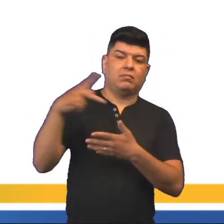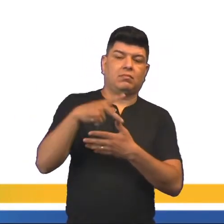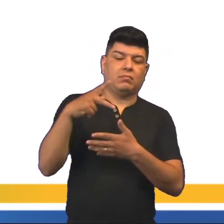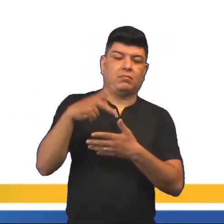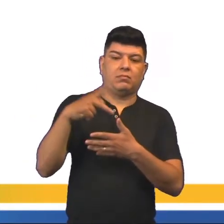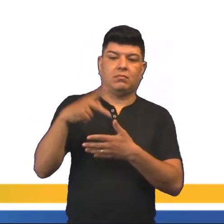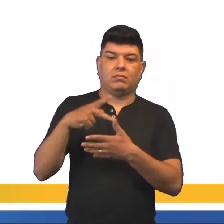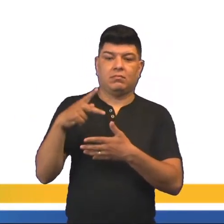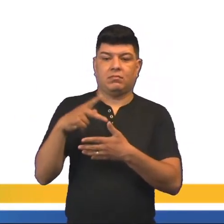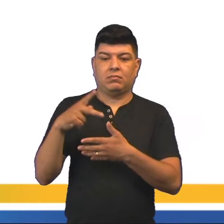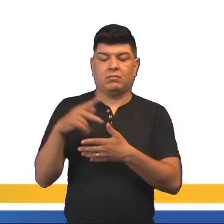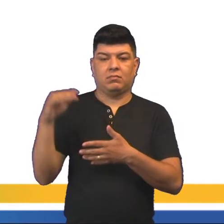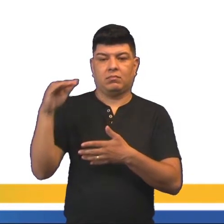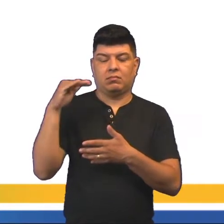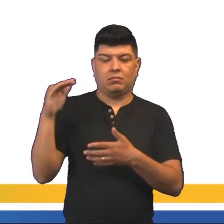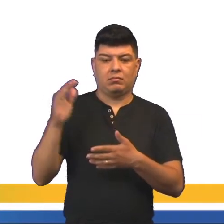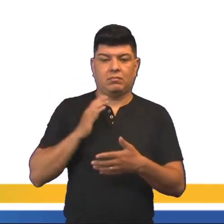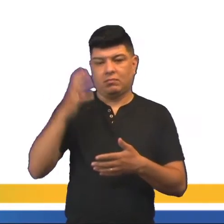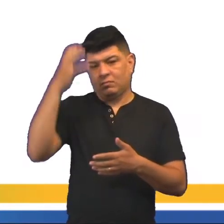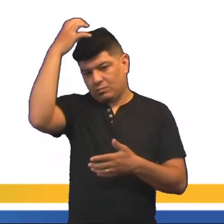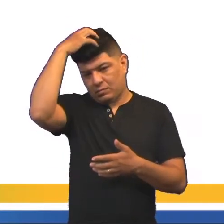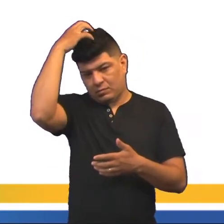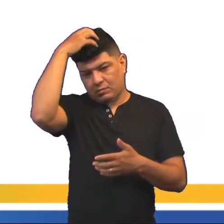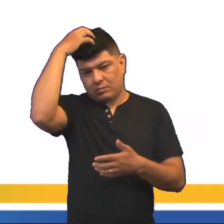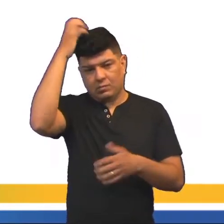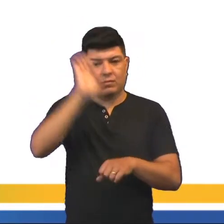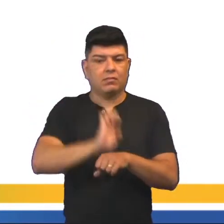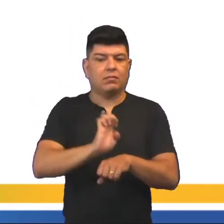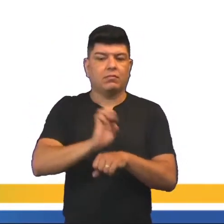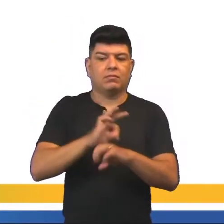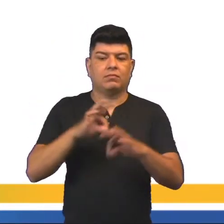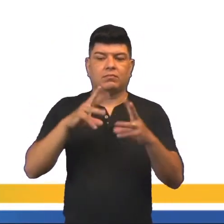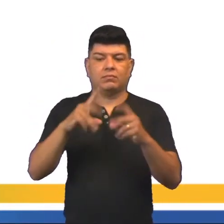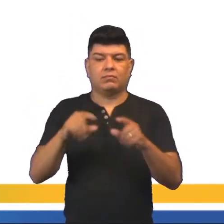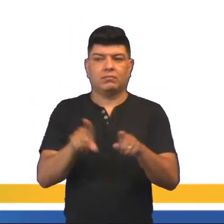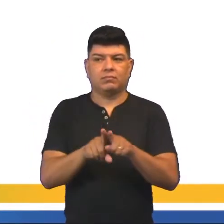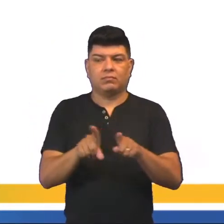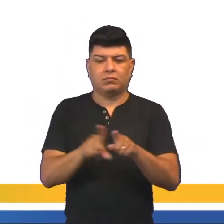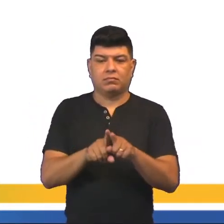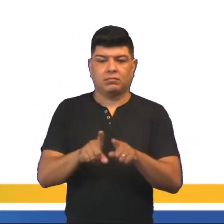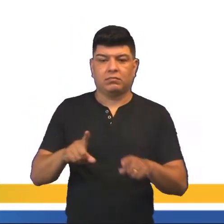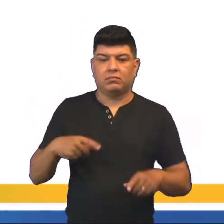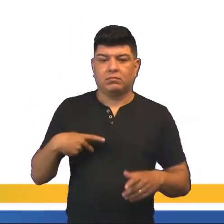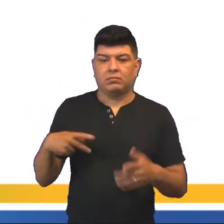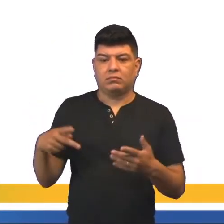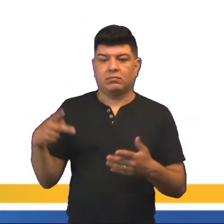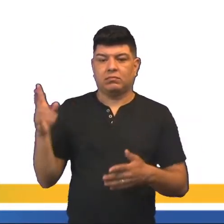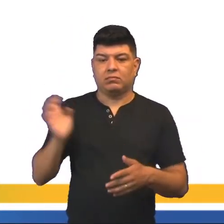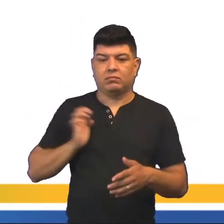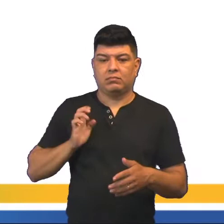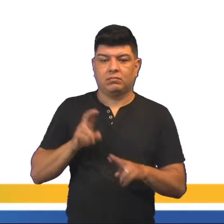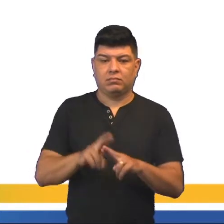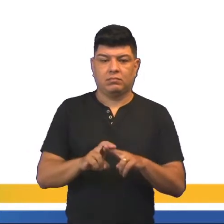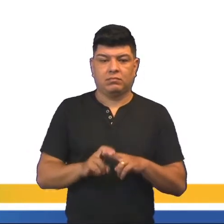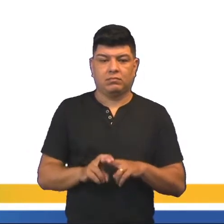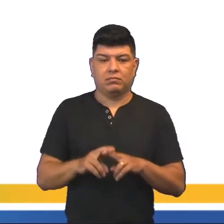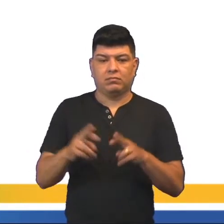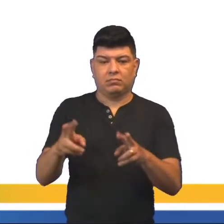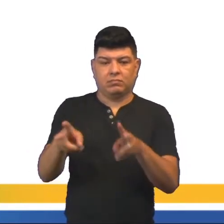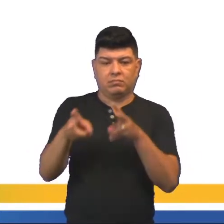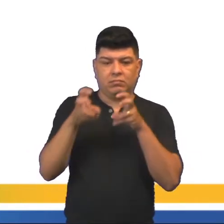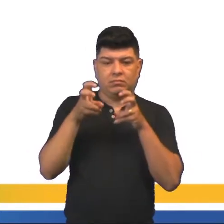o regime de governo onde o rei é o centro do Estado, concentra todos os poderes, e aos privilégios da nobreza. A